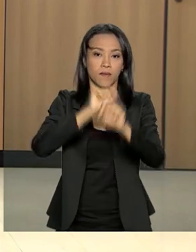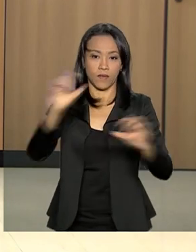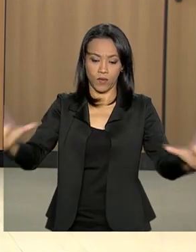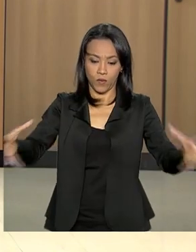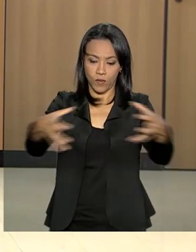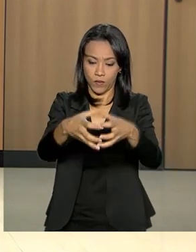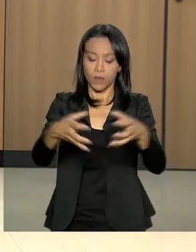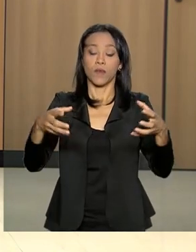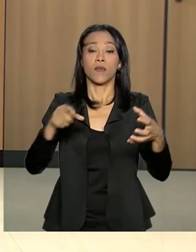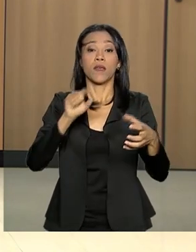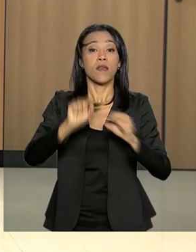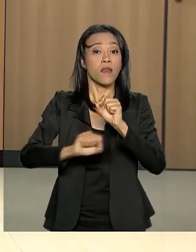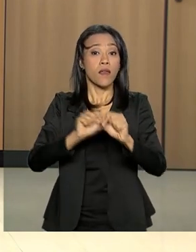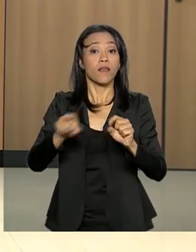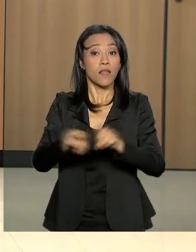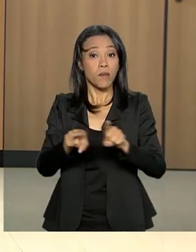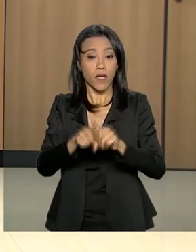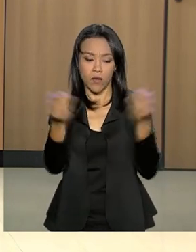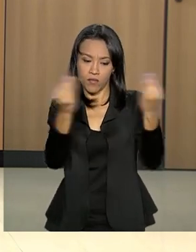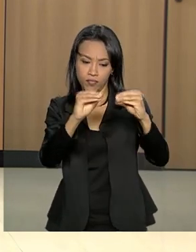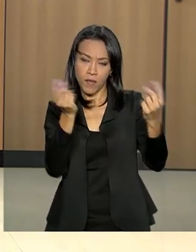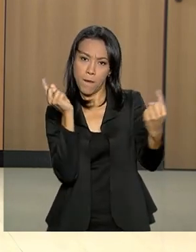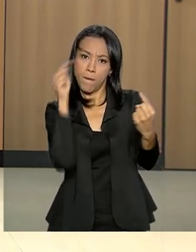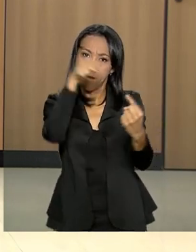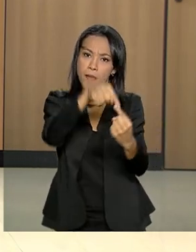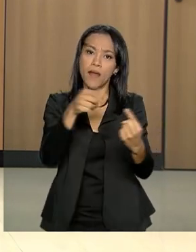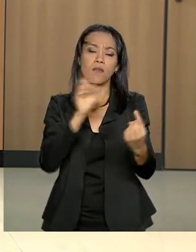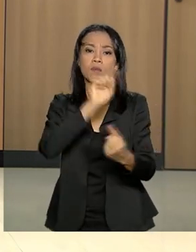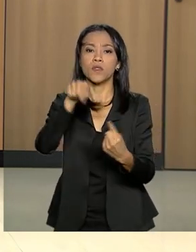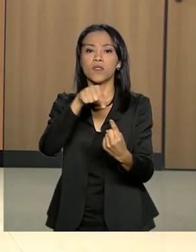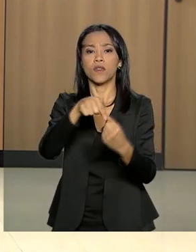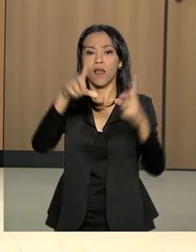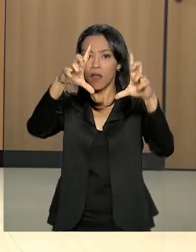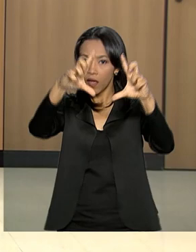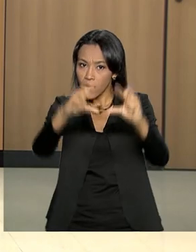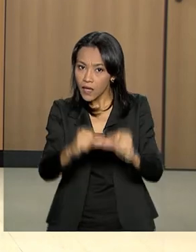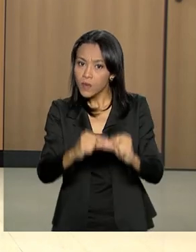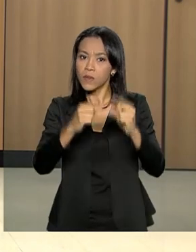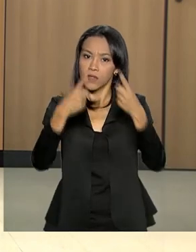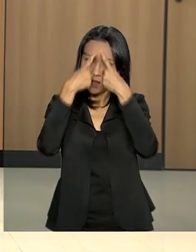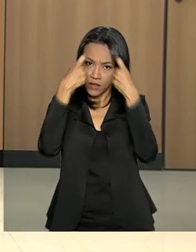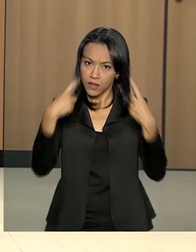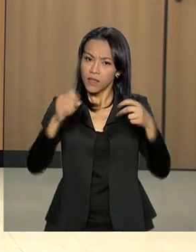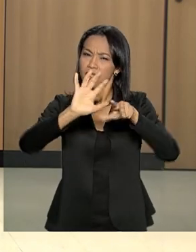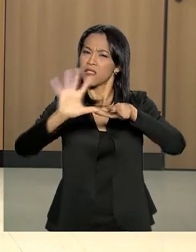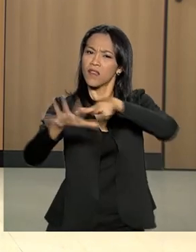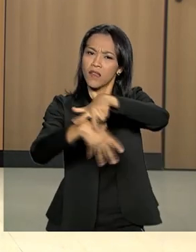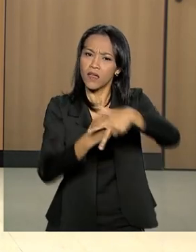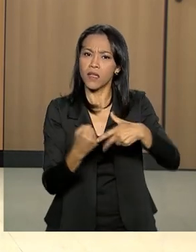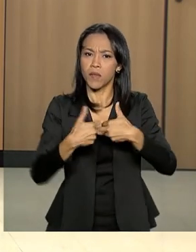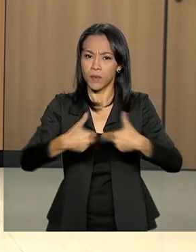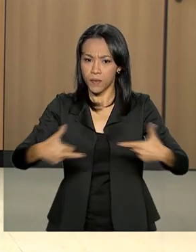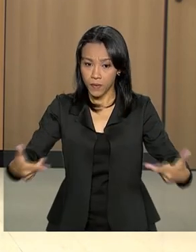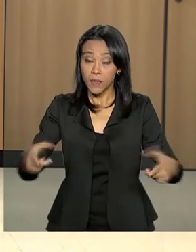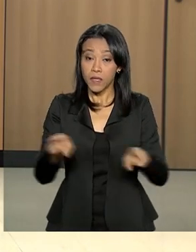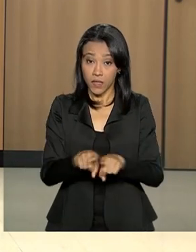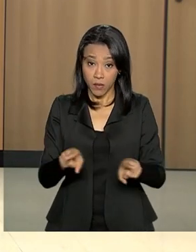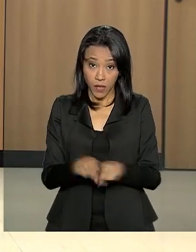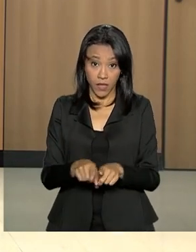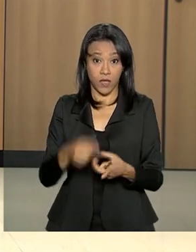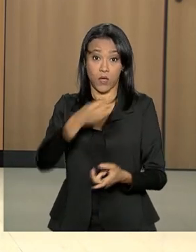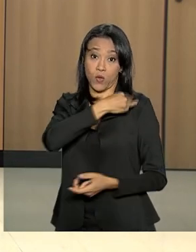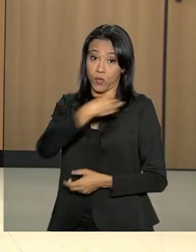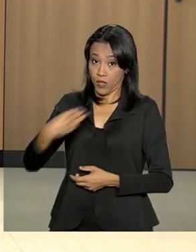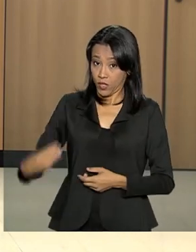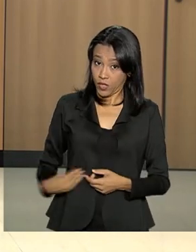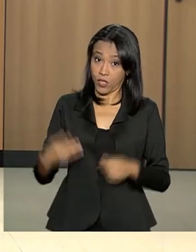contrapartida, como metas de redução da criminalidade e produção de base de dados. O ministro Sérgio Moro participou